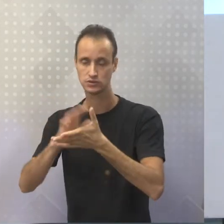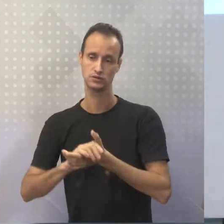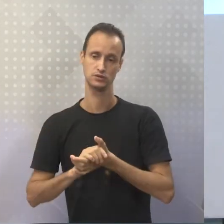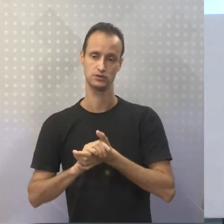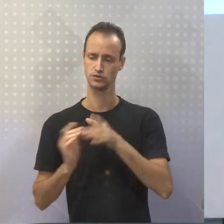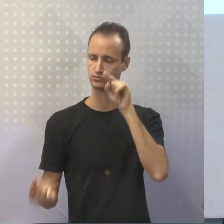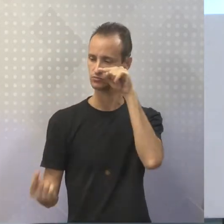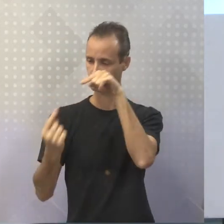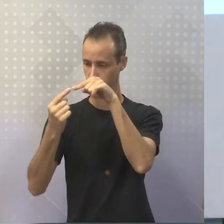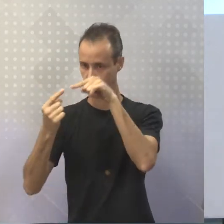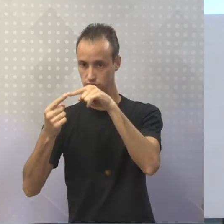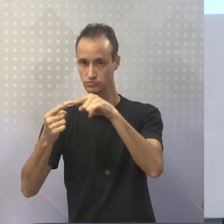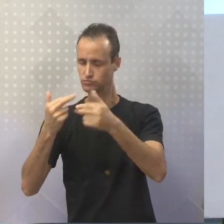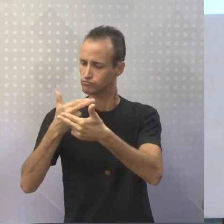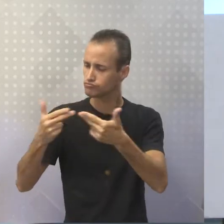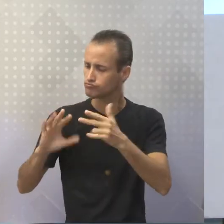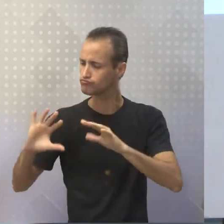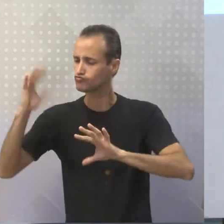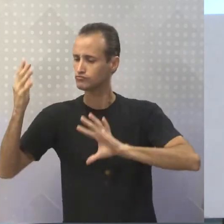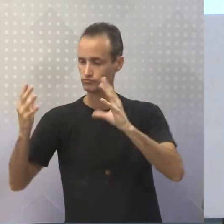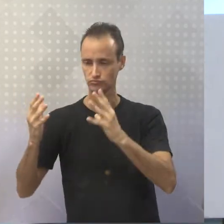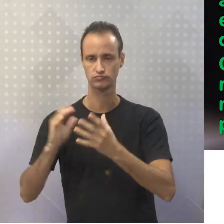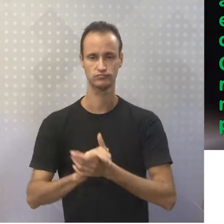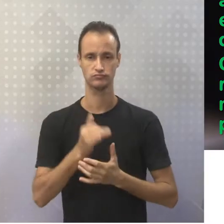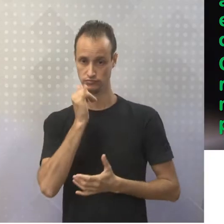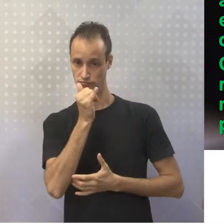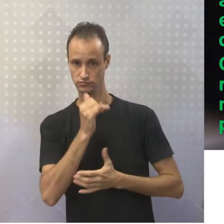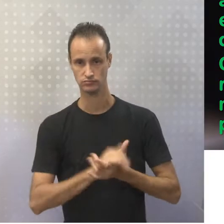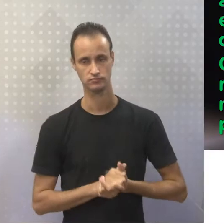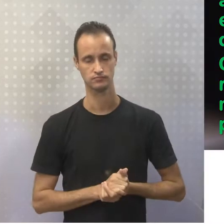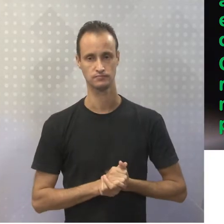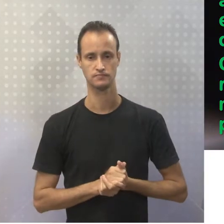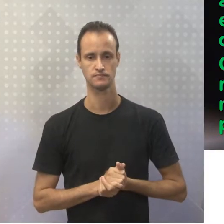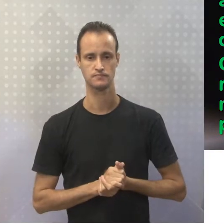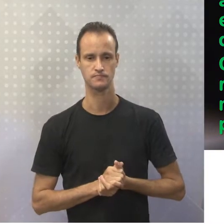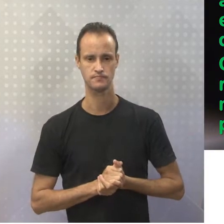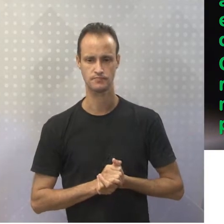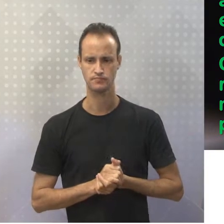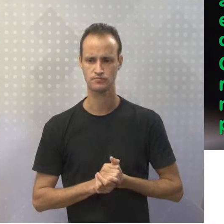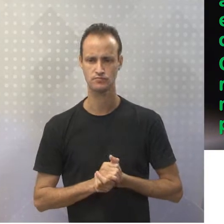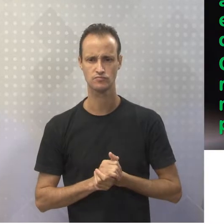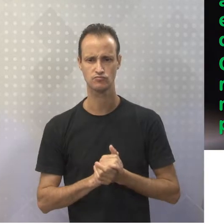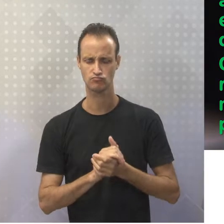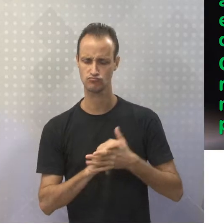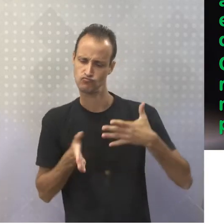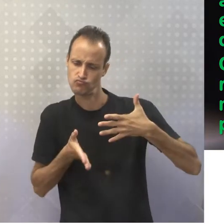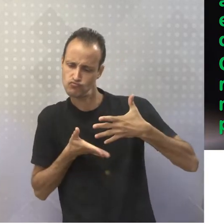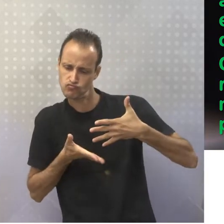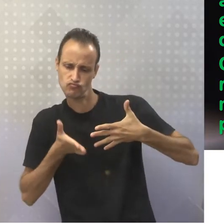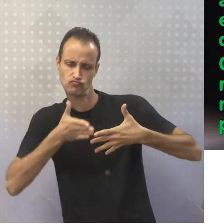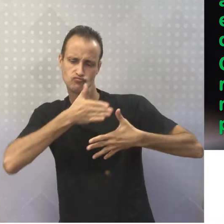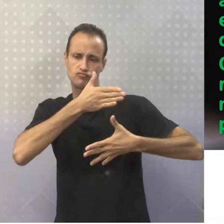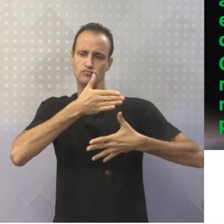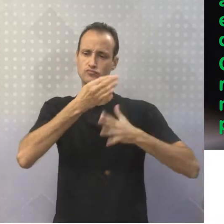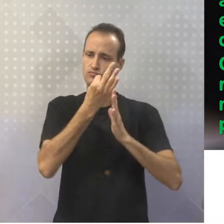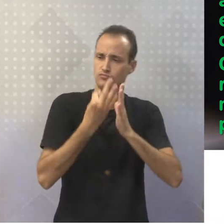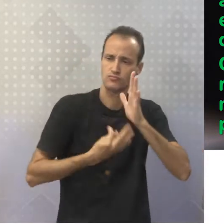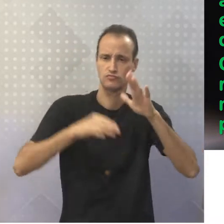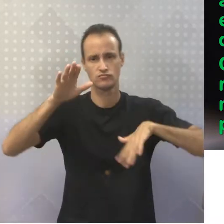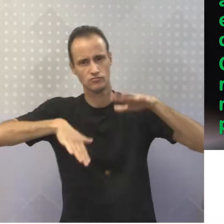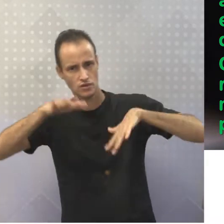ao fato narrado. O nível de subjetividade do texto pode variar.